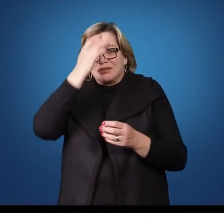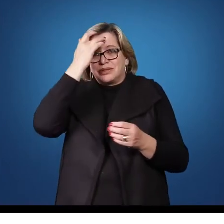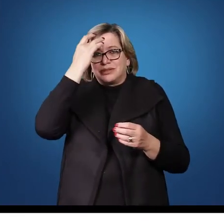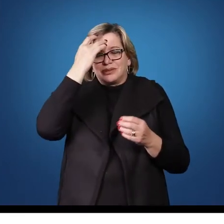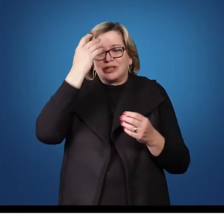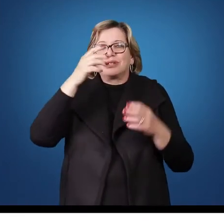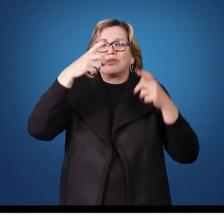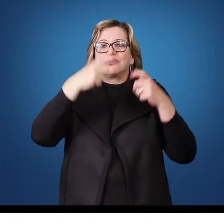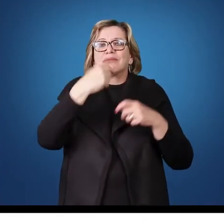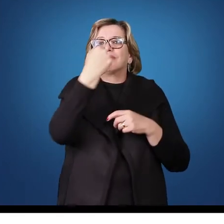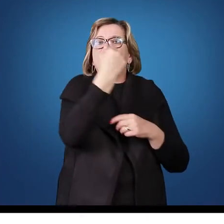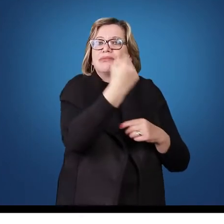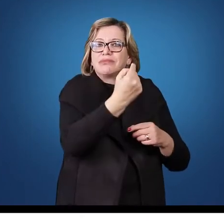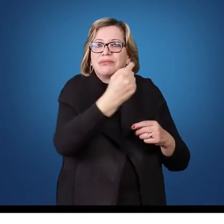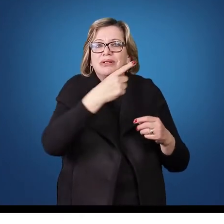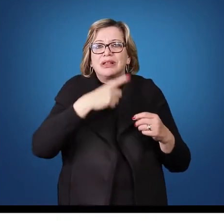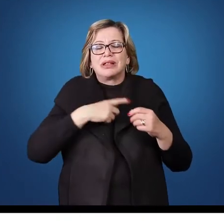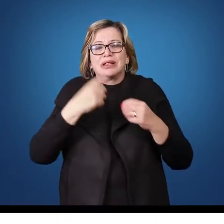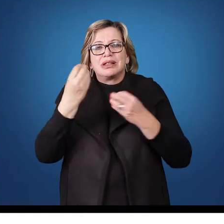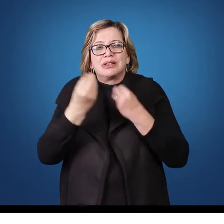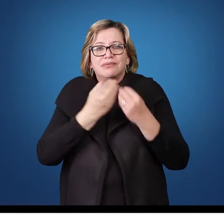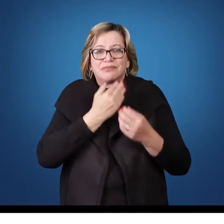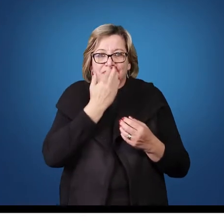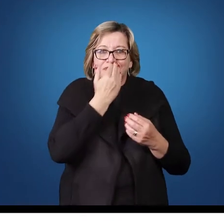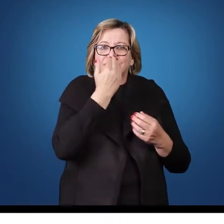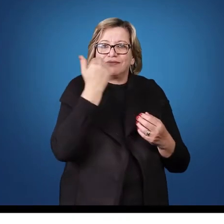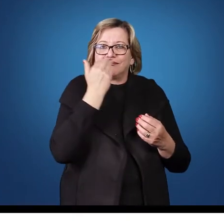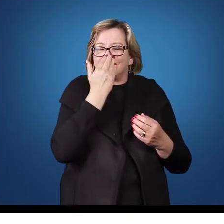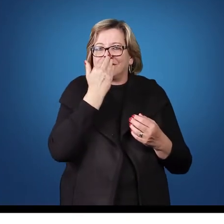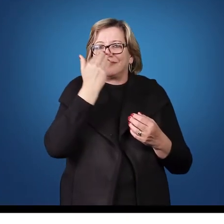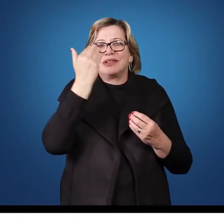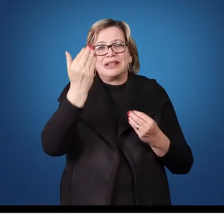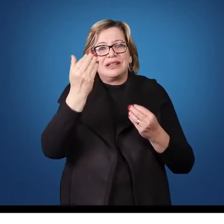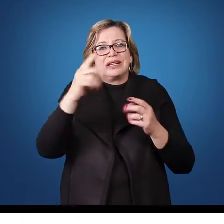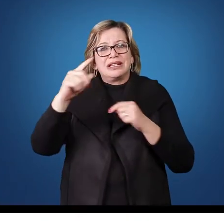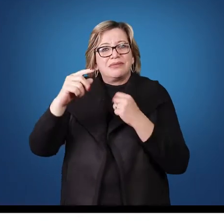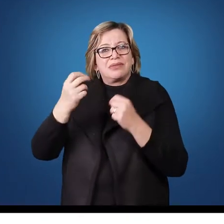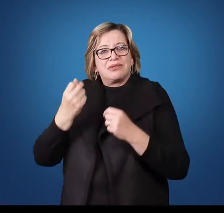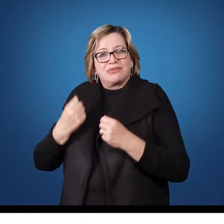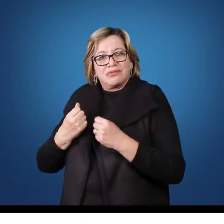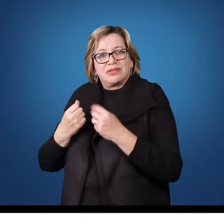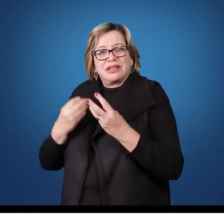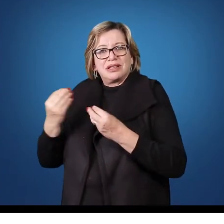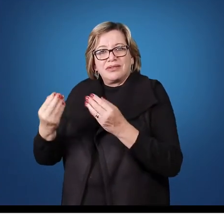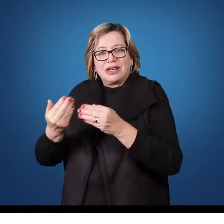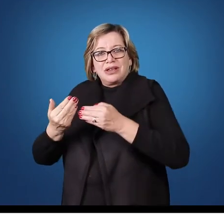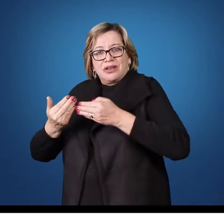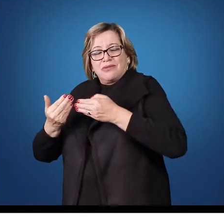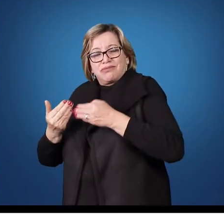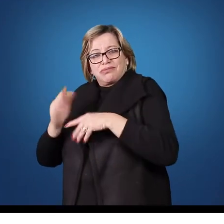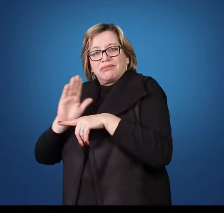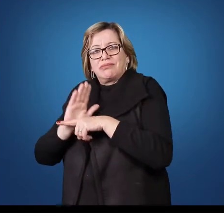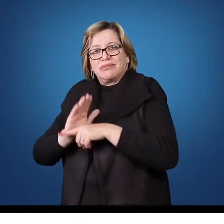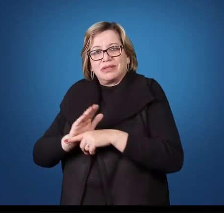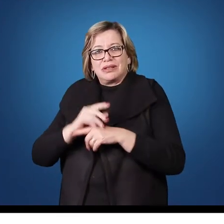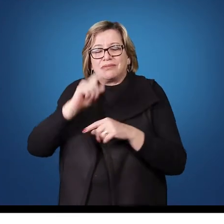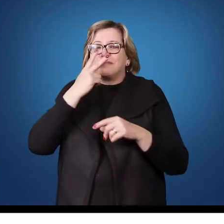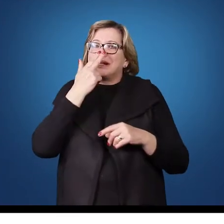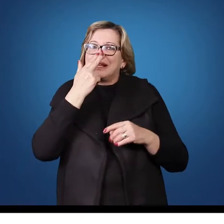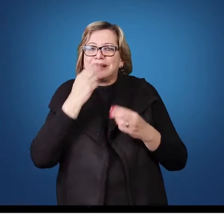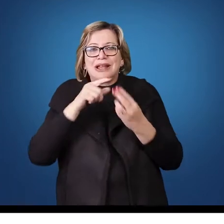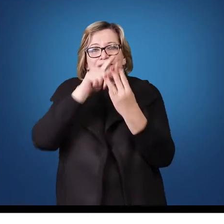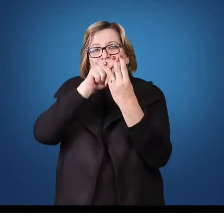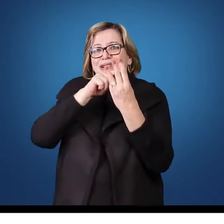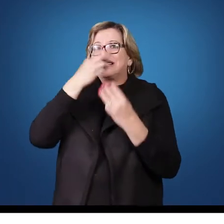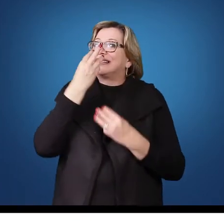na 1 vai assumir uma posição mais à frente e o da 6 desce para cobrir o fundo. Então a gente tem uma posição em W de